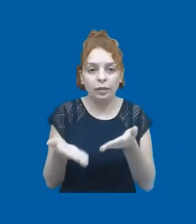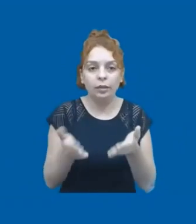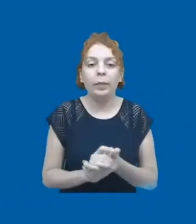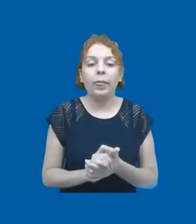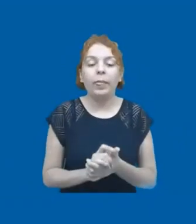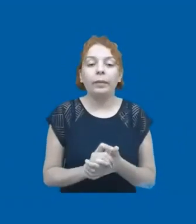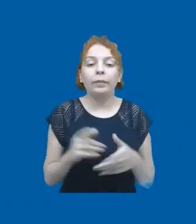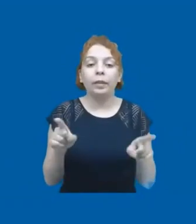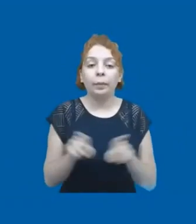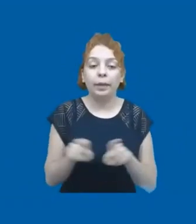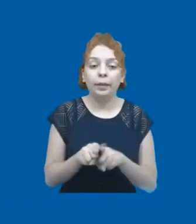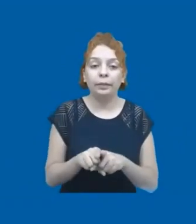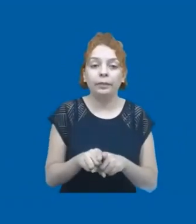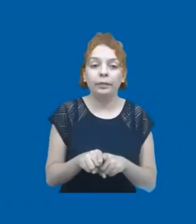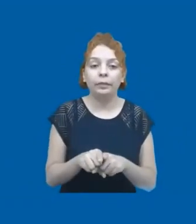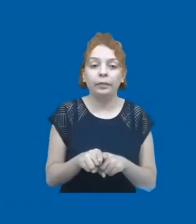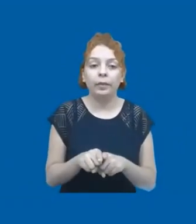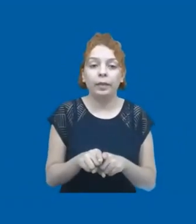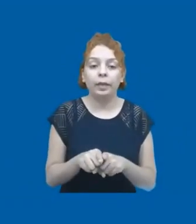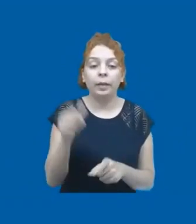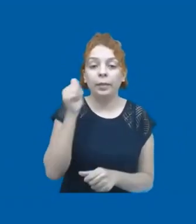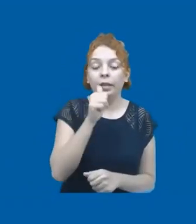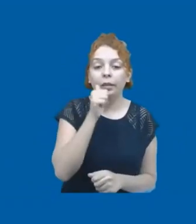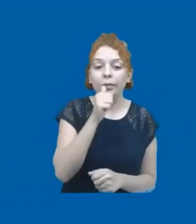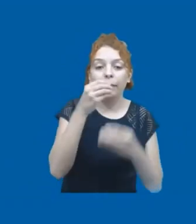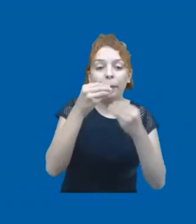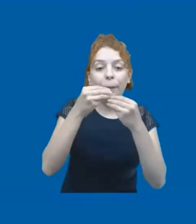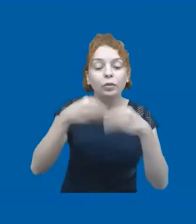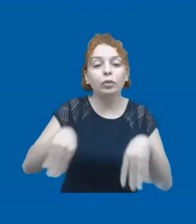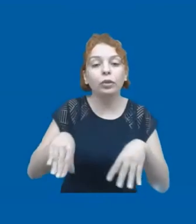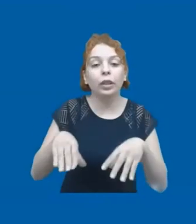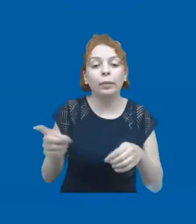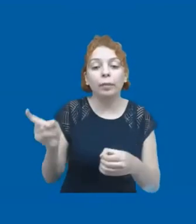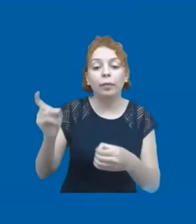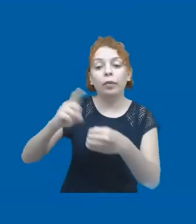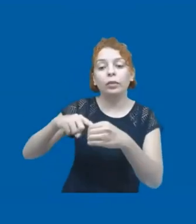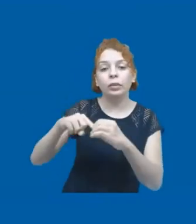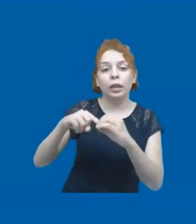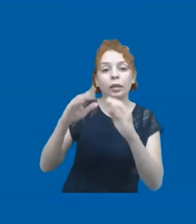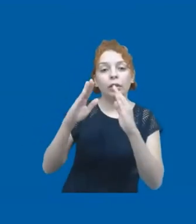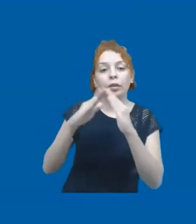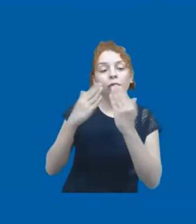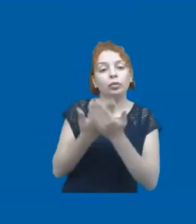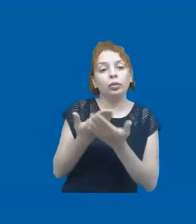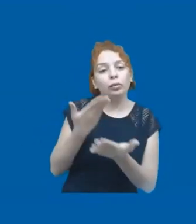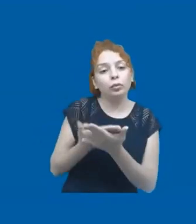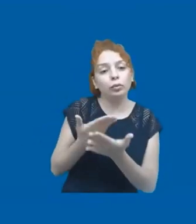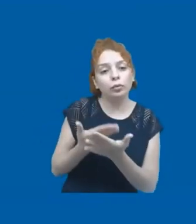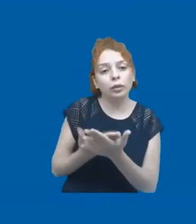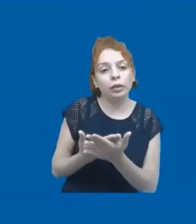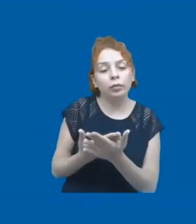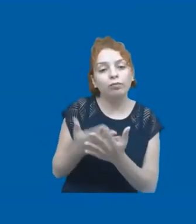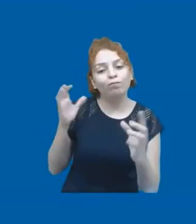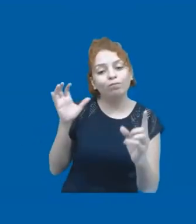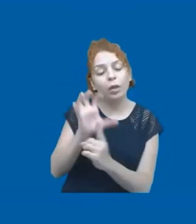casa, e também ficam muito prejudicadas no sentido de voltar aos seus estudos. Então, esse impacto